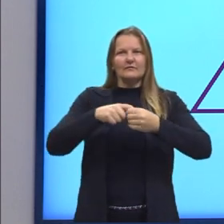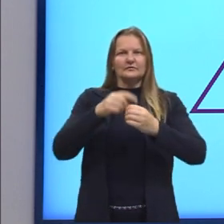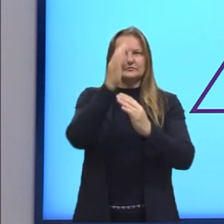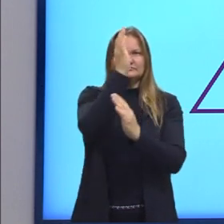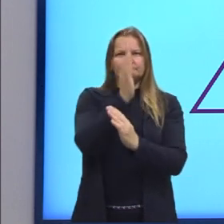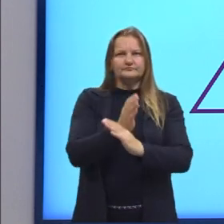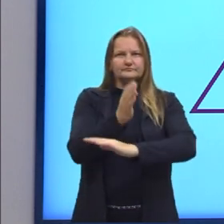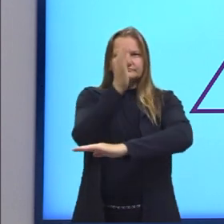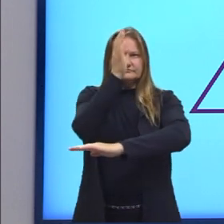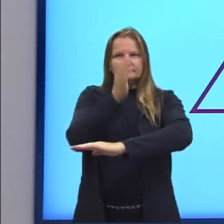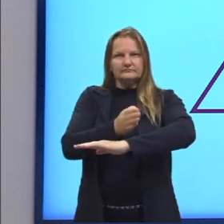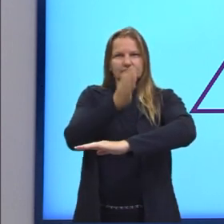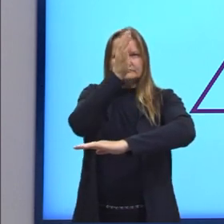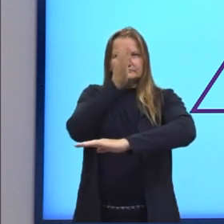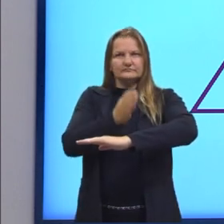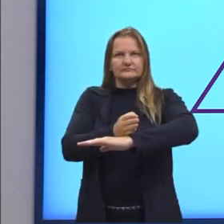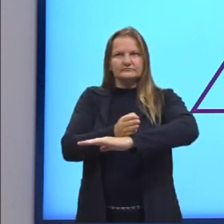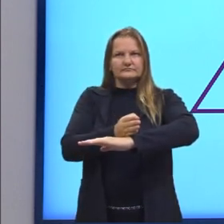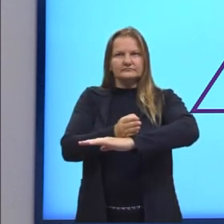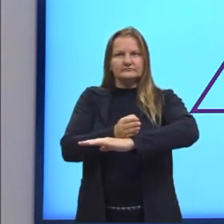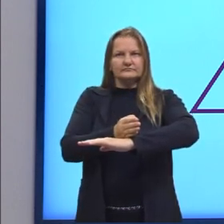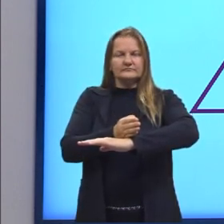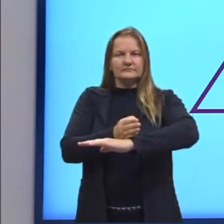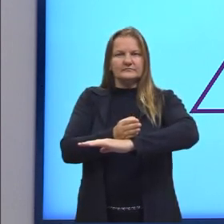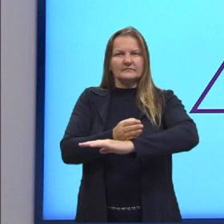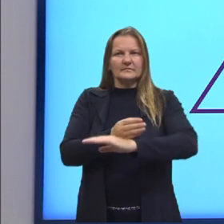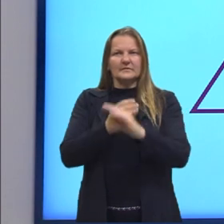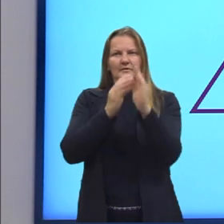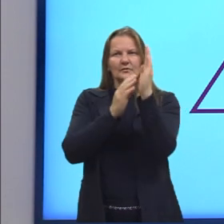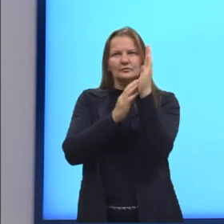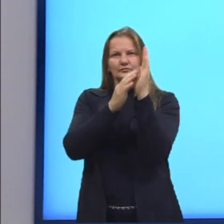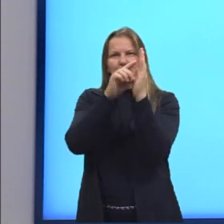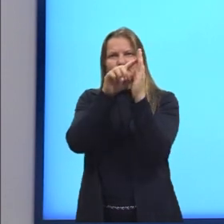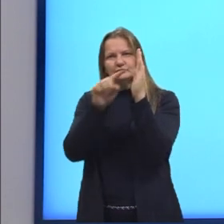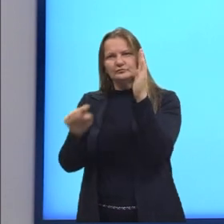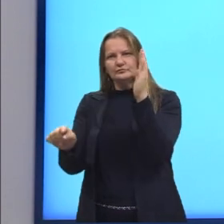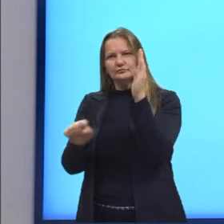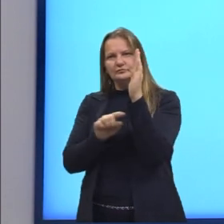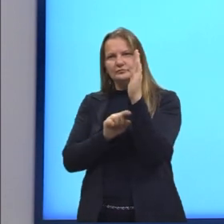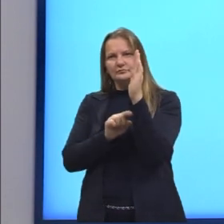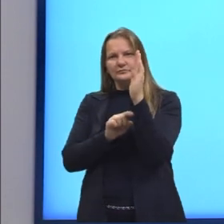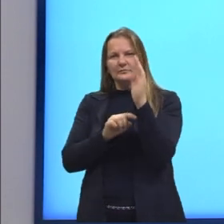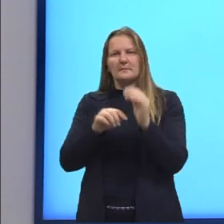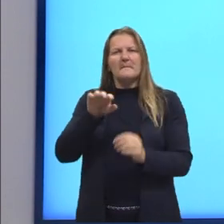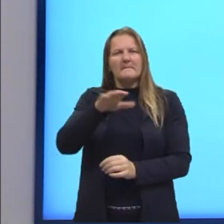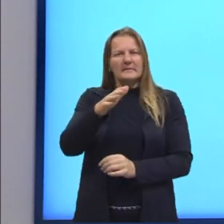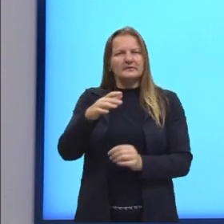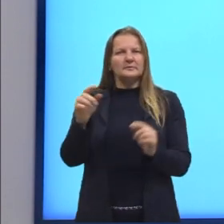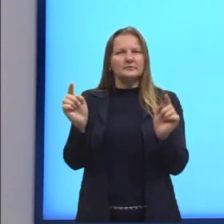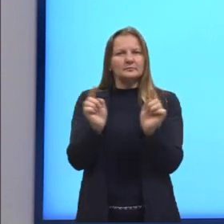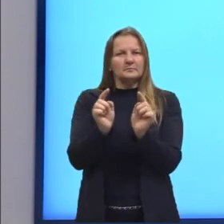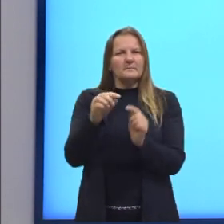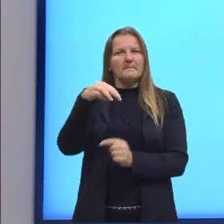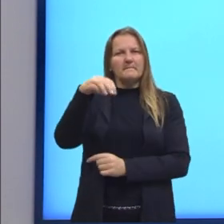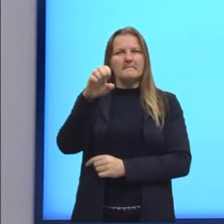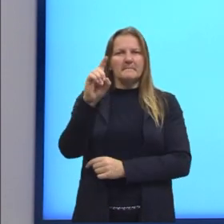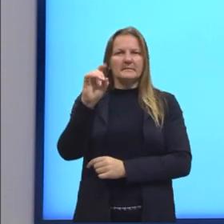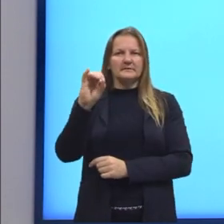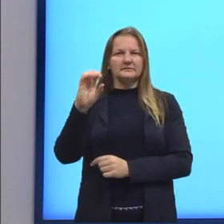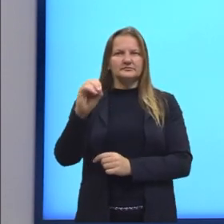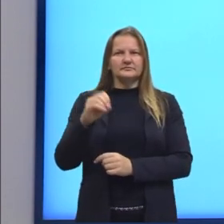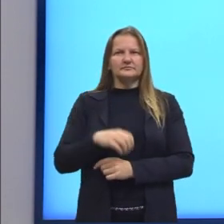este triângulo formado, que seria um triângulo médio, né? Os segmentos desse triângulo, lados,